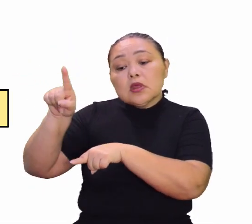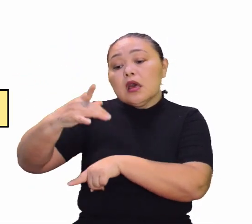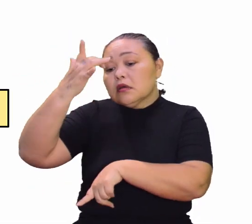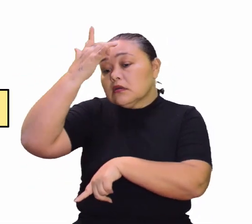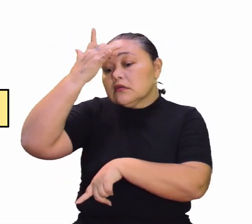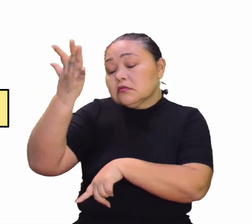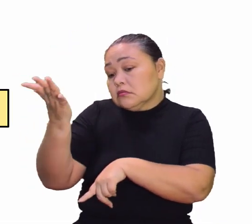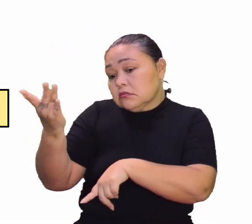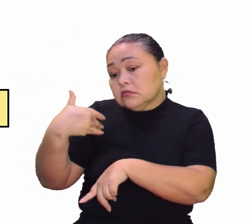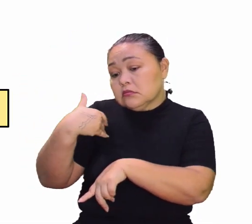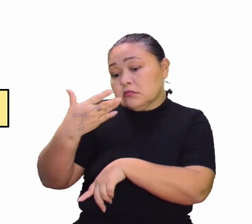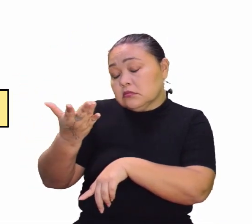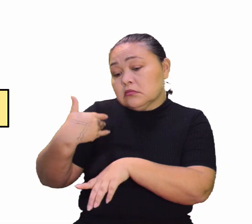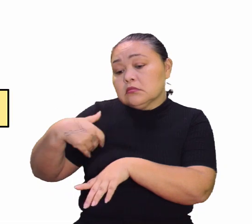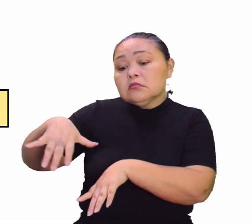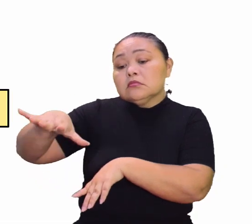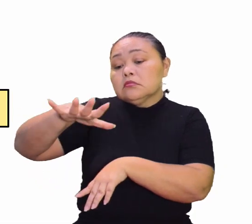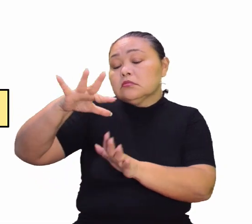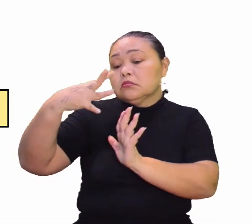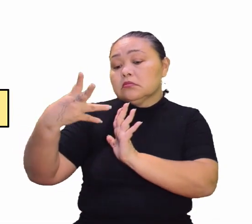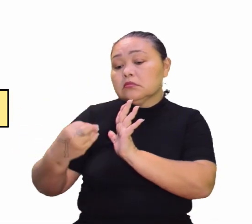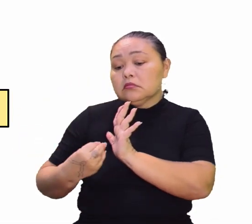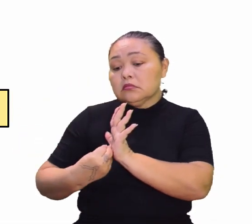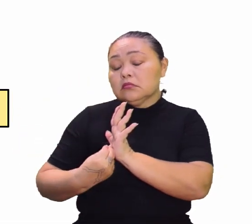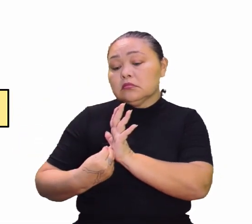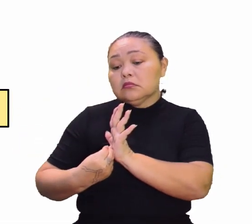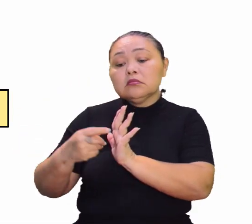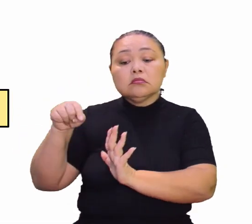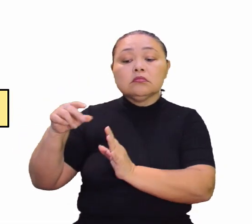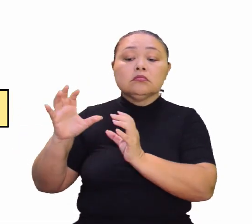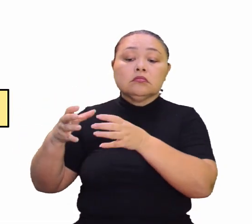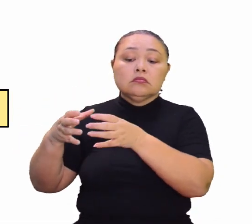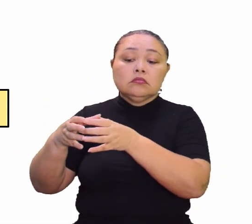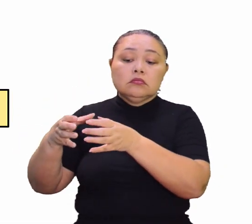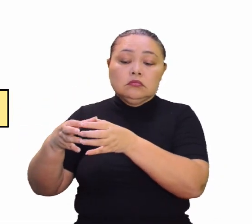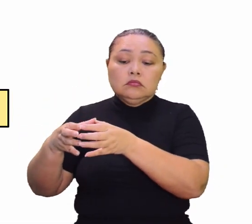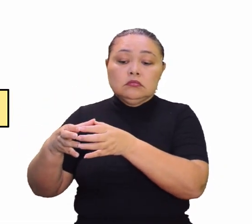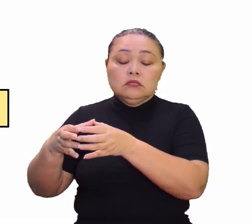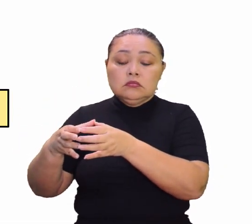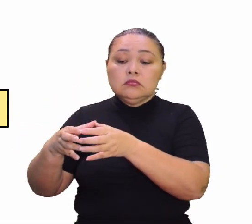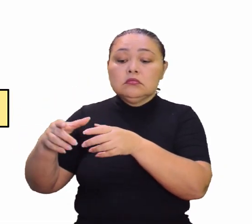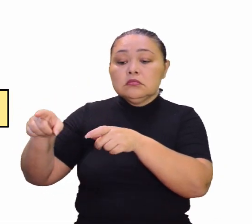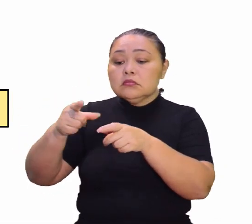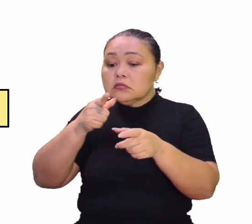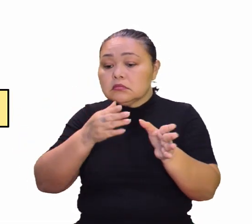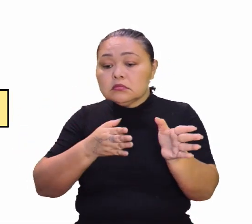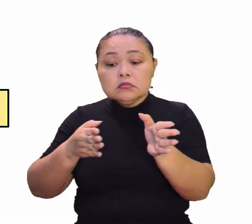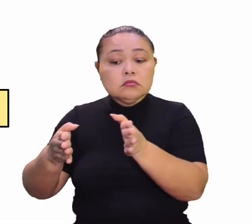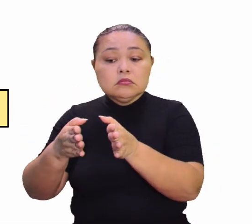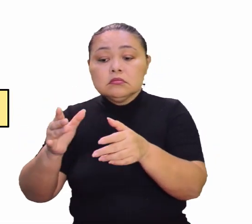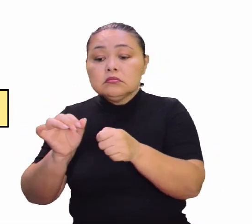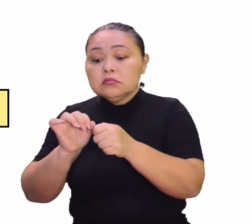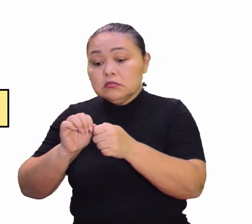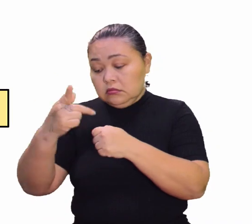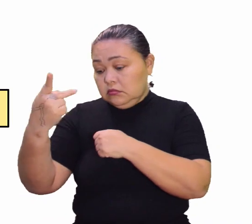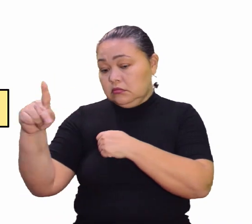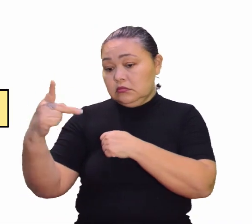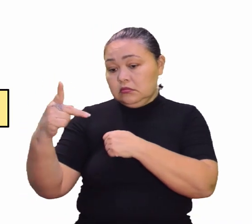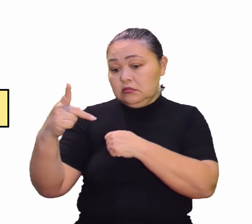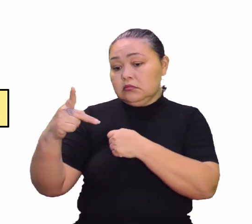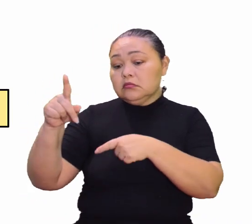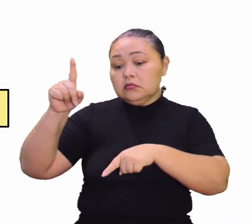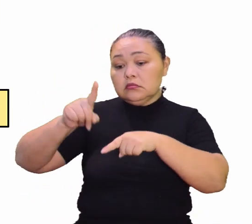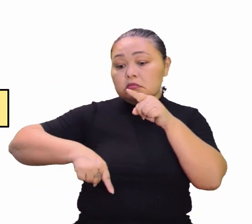muito fácil de repente chegar na região amazônica e aquele grupo de ribeirinhos que depende daquele determinado